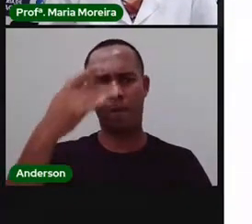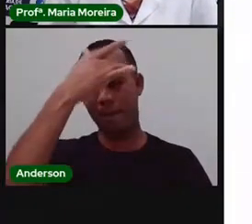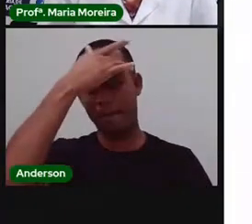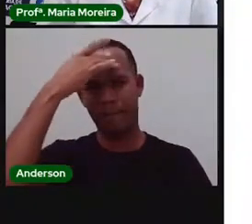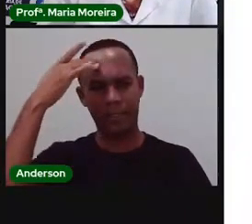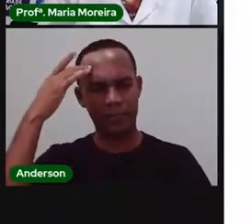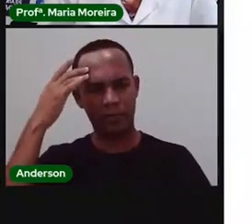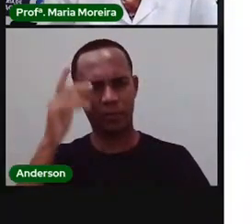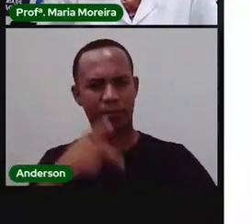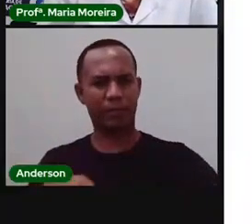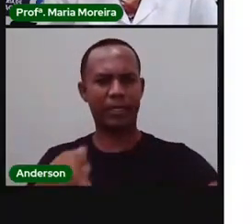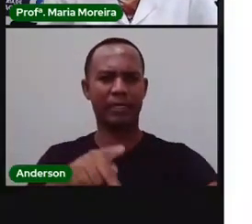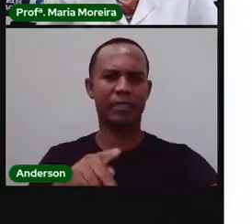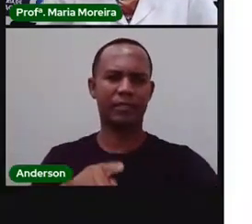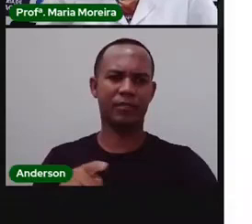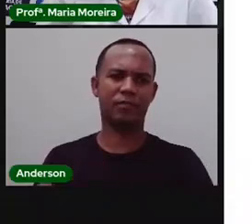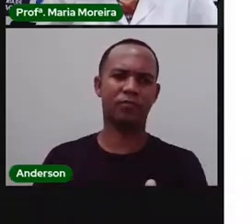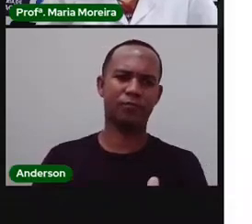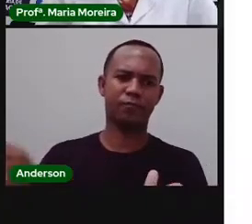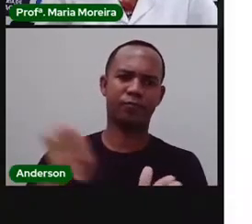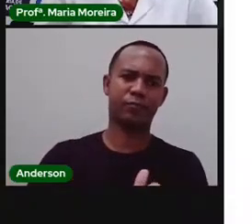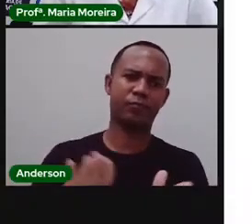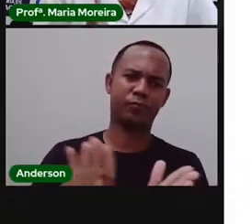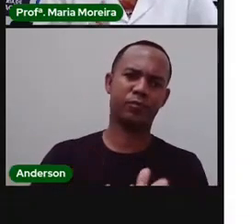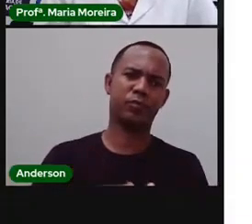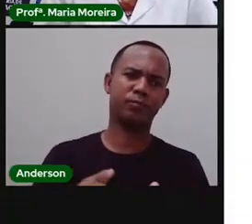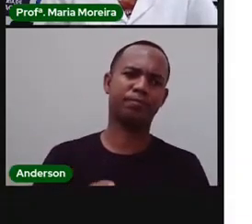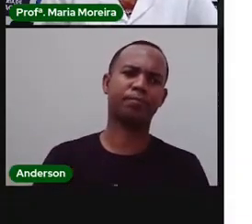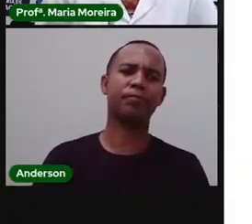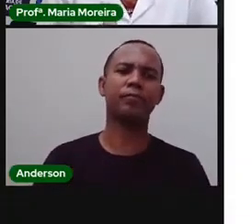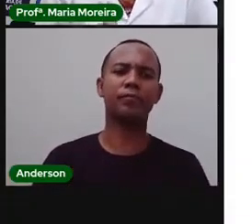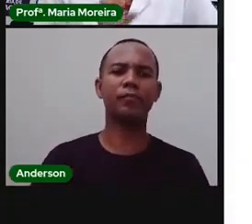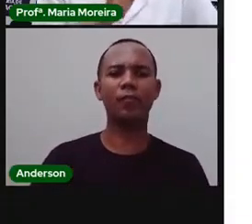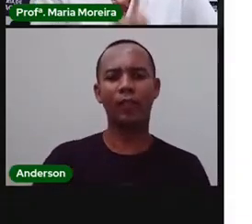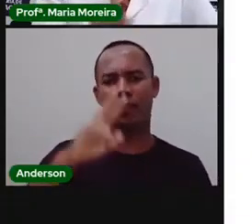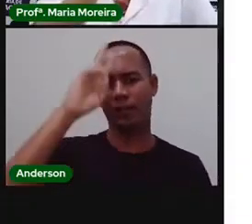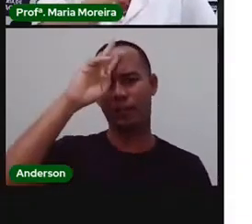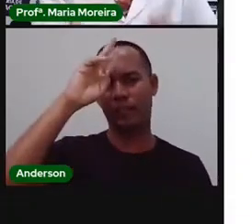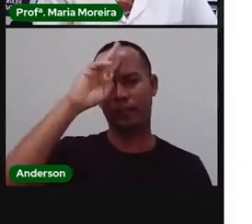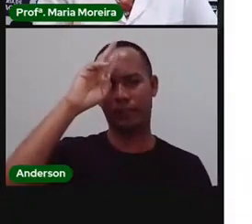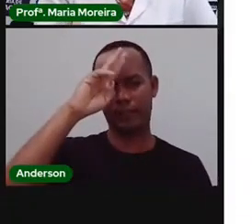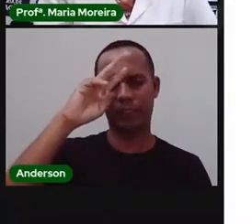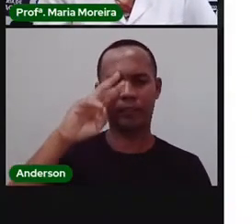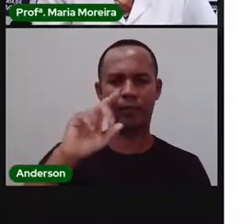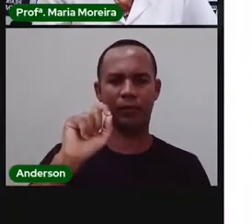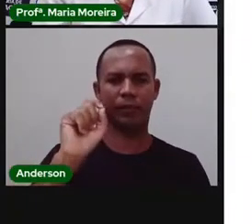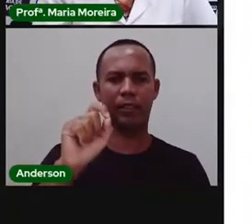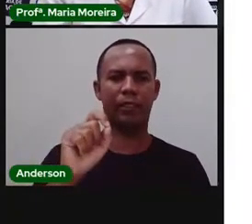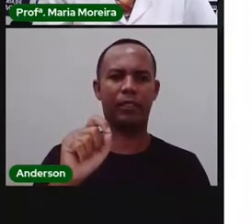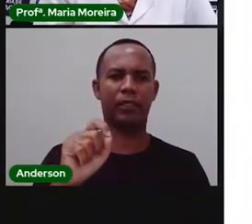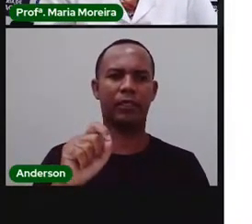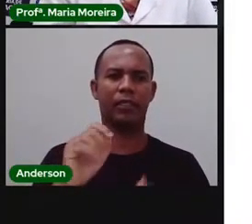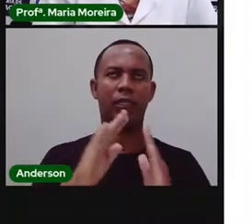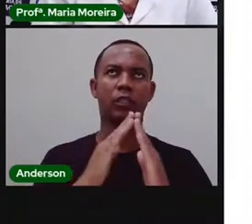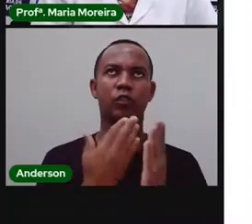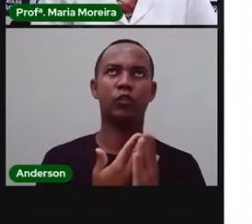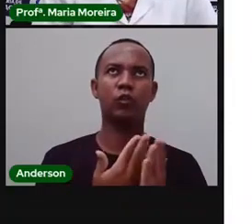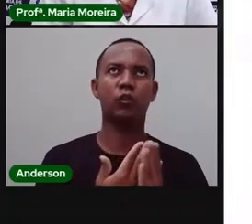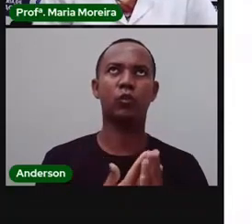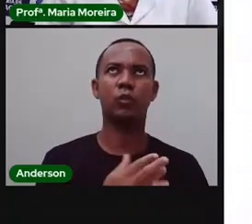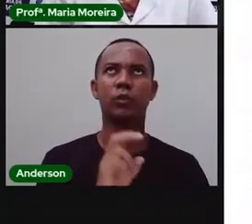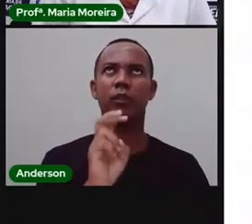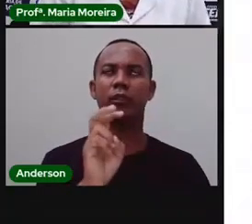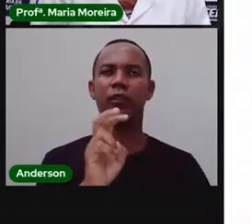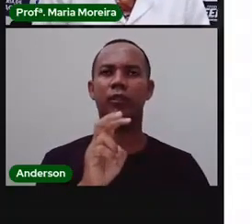Santana como moragia. Lembra que lá na aula 5, a prova falou assim, olha,